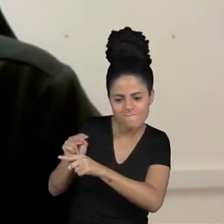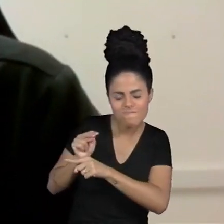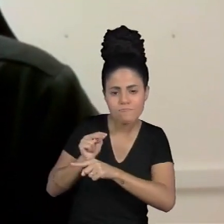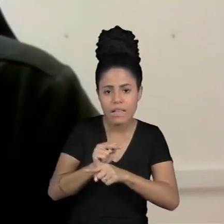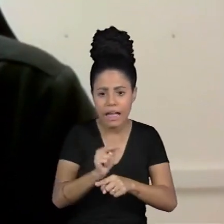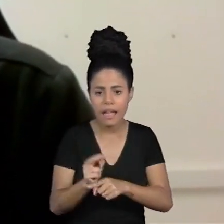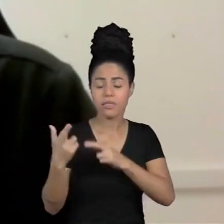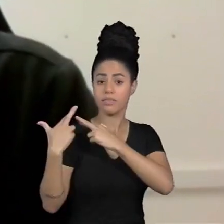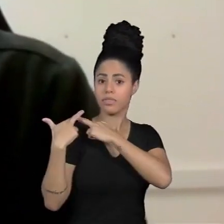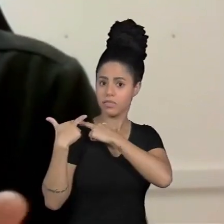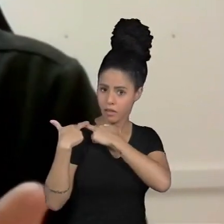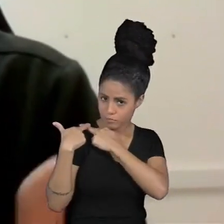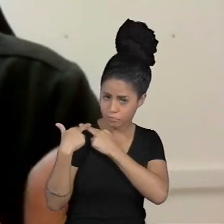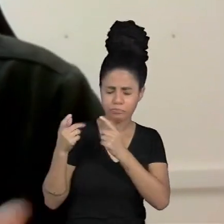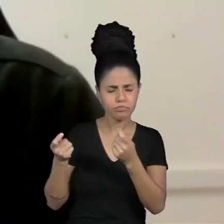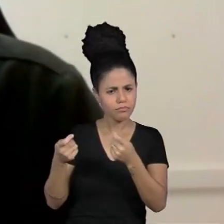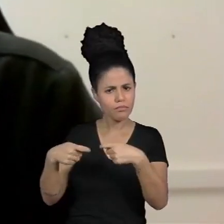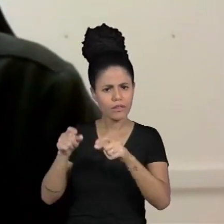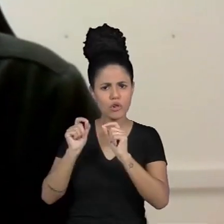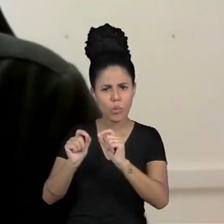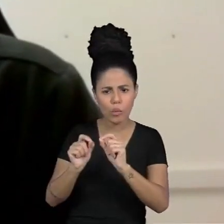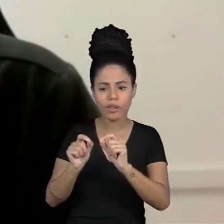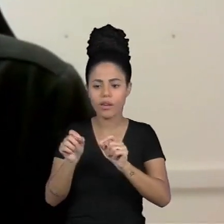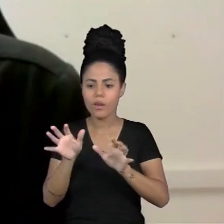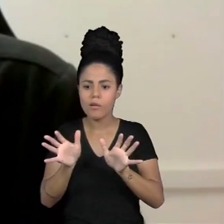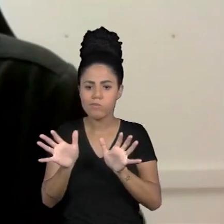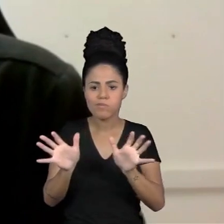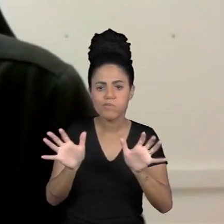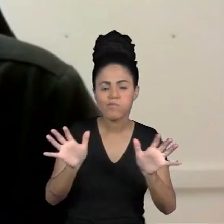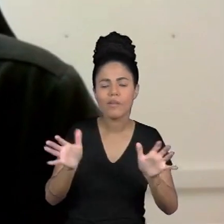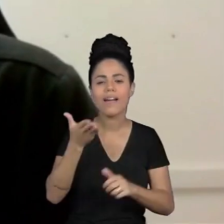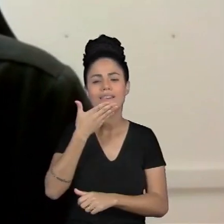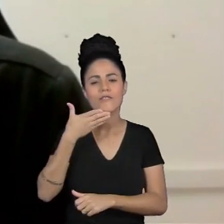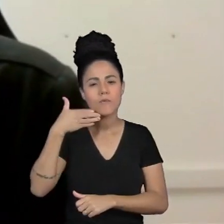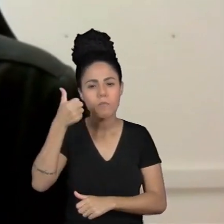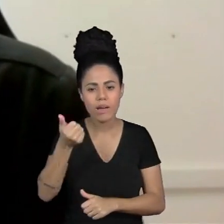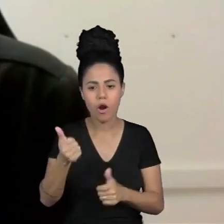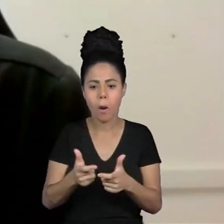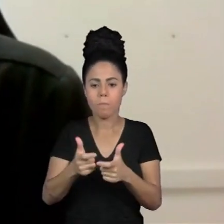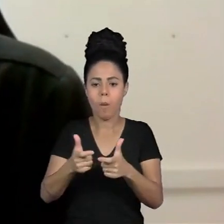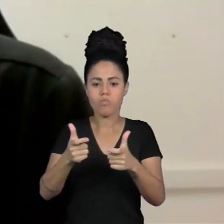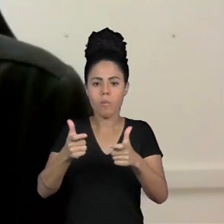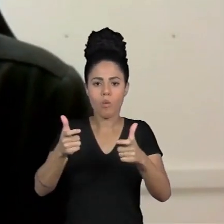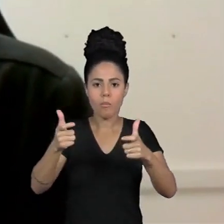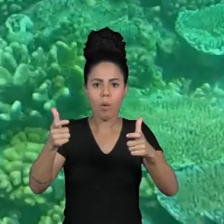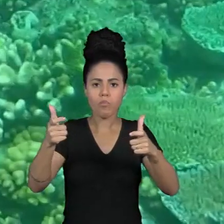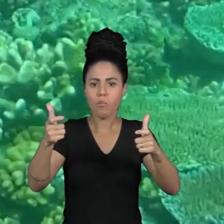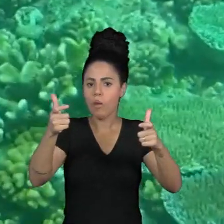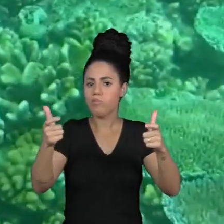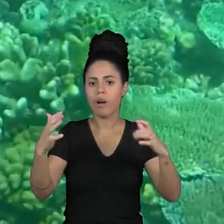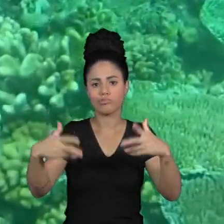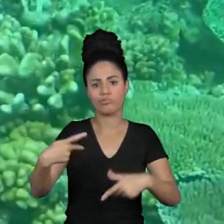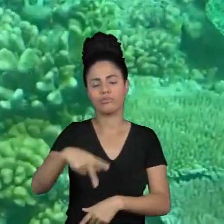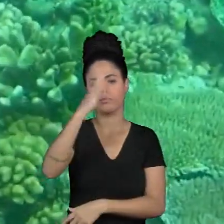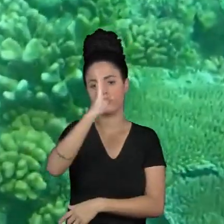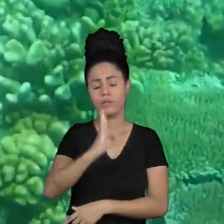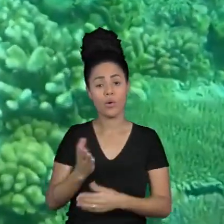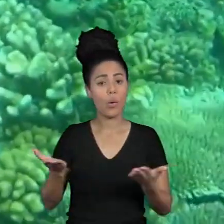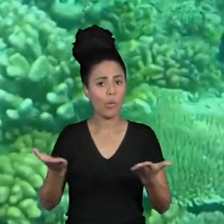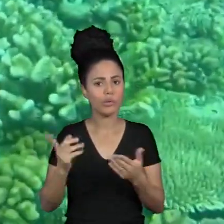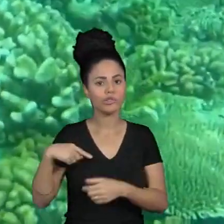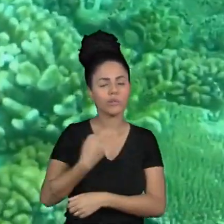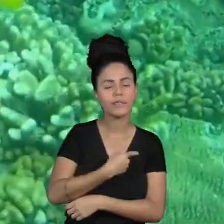regramentos específicos mais efetivo vai ser a manutenção e a conservação dos nossos ambientes costeiros hoje a gente já